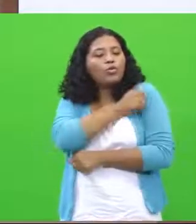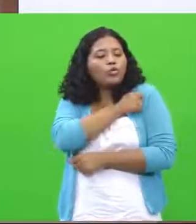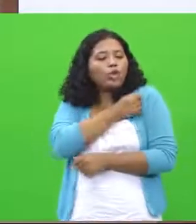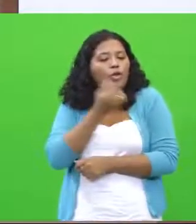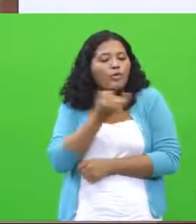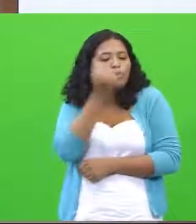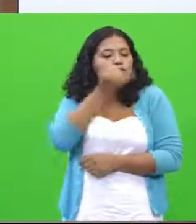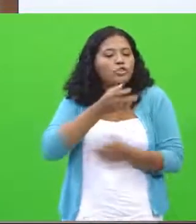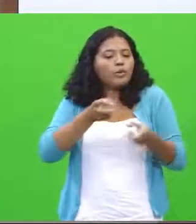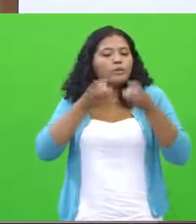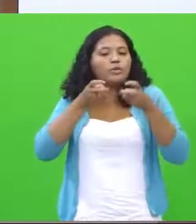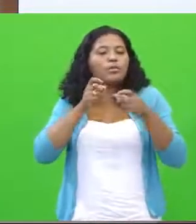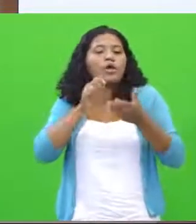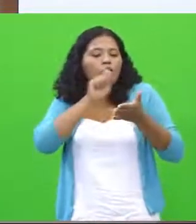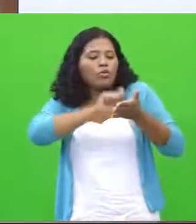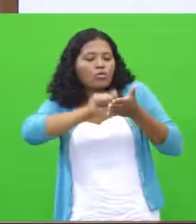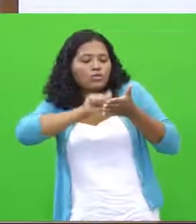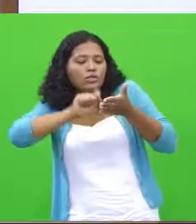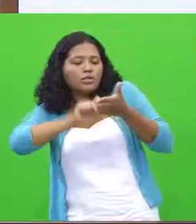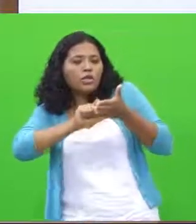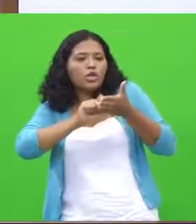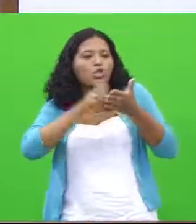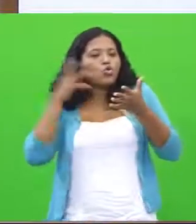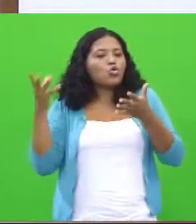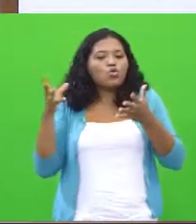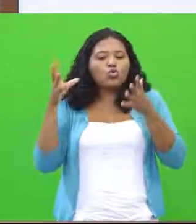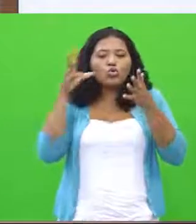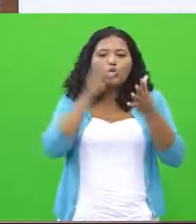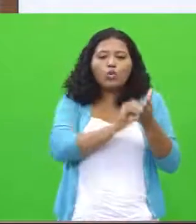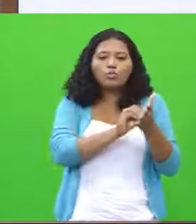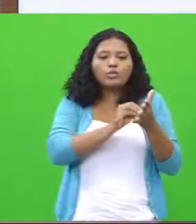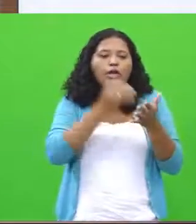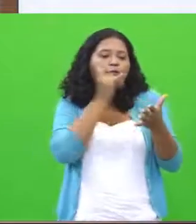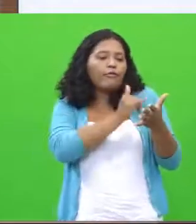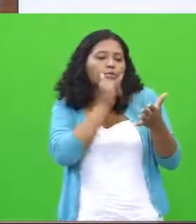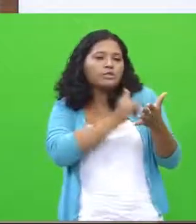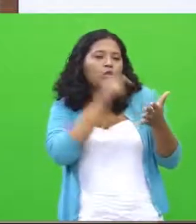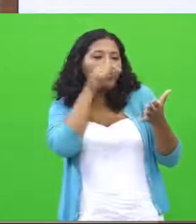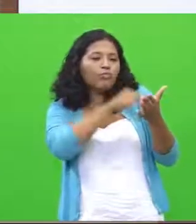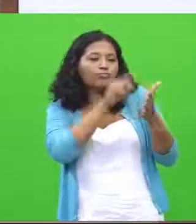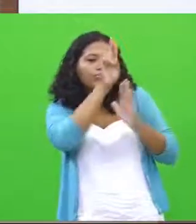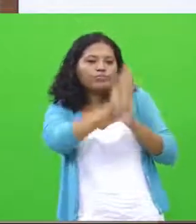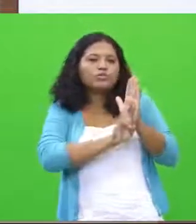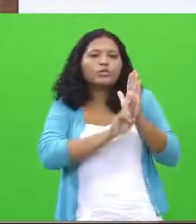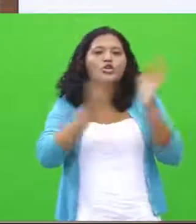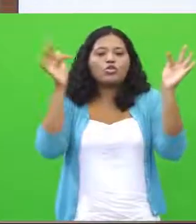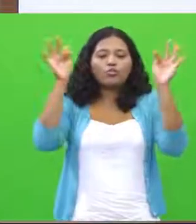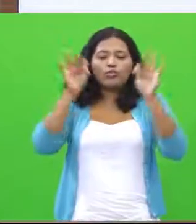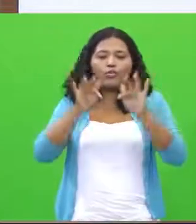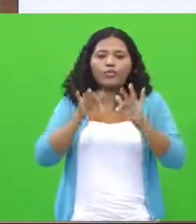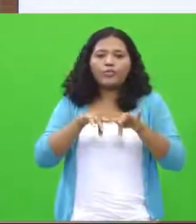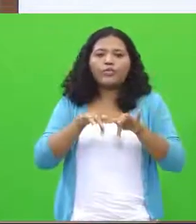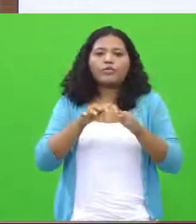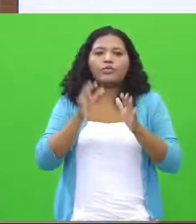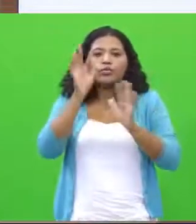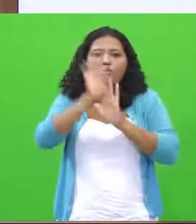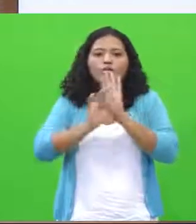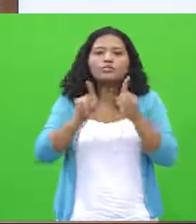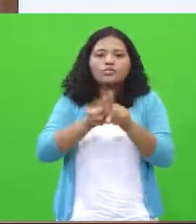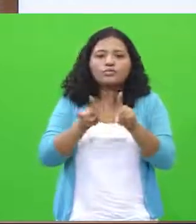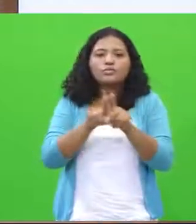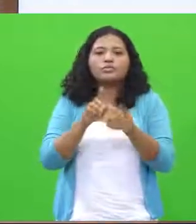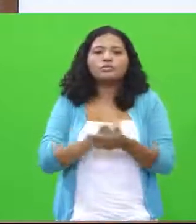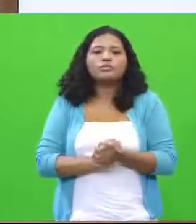examples that you used, your suggestion final. Okay? So, in relation